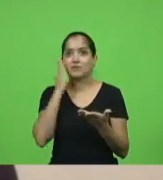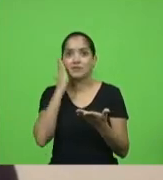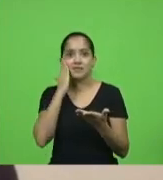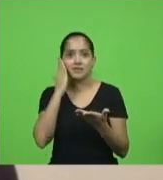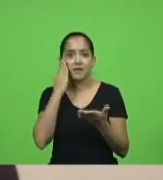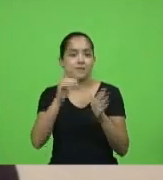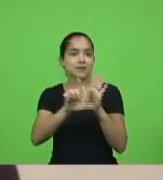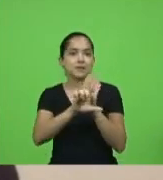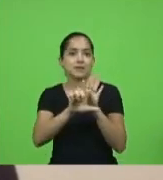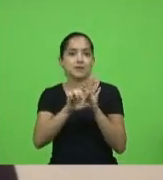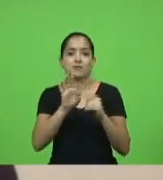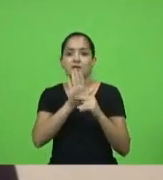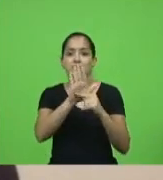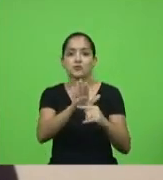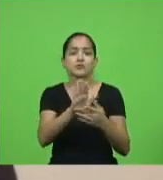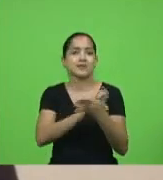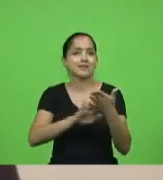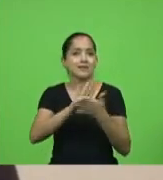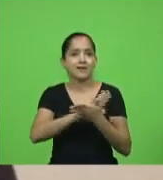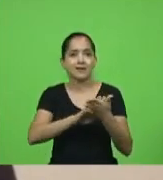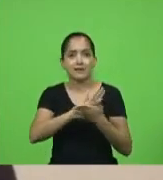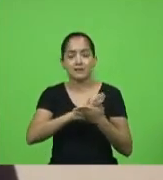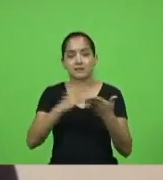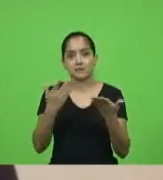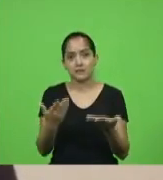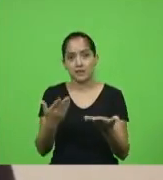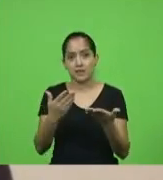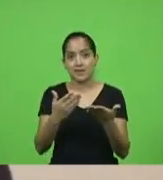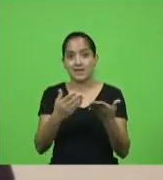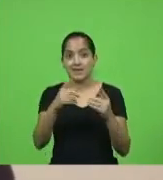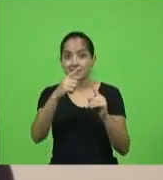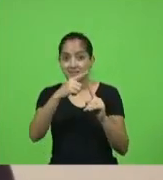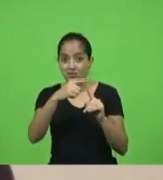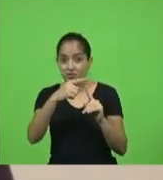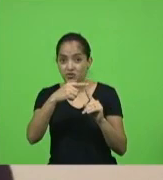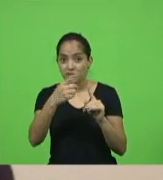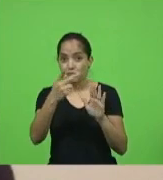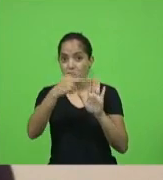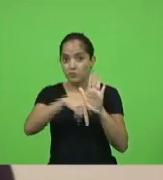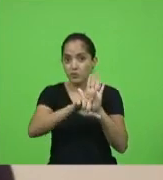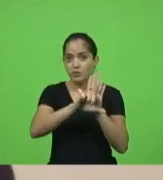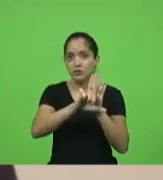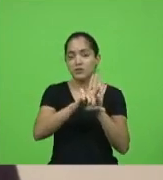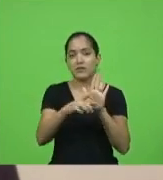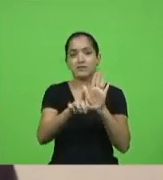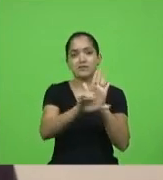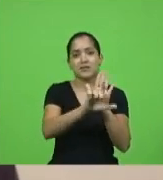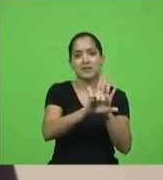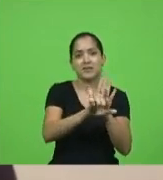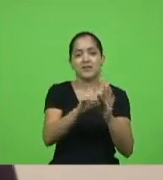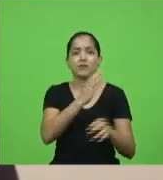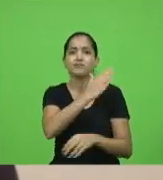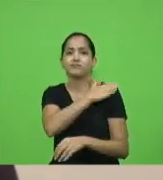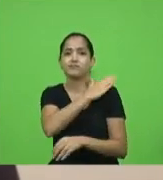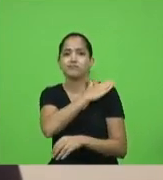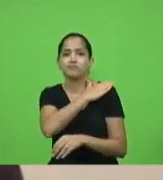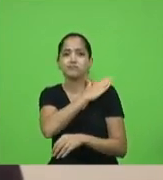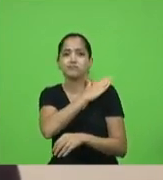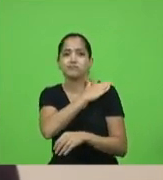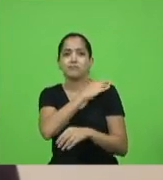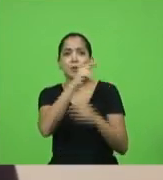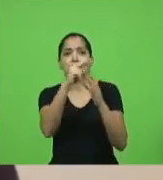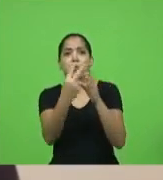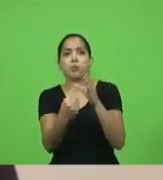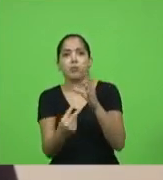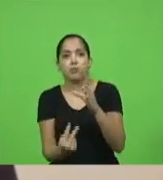e não vai ajudar em nada ela esse tipo de projeto de lei é como dar um tapa nas costas de quem está se afogando se nós